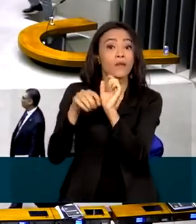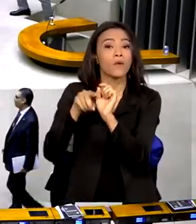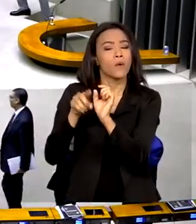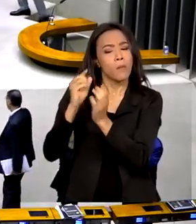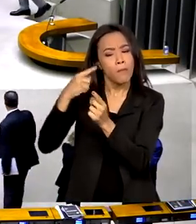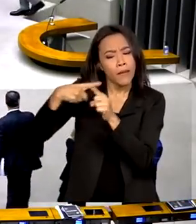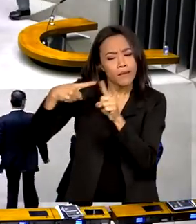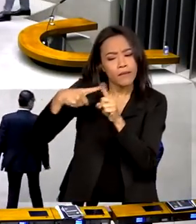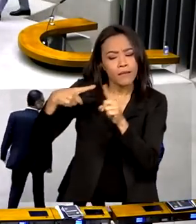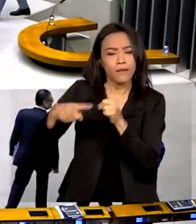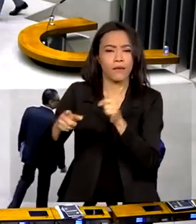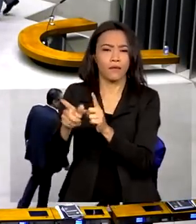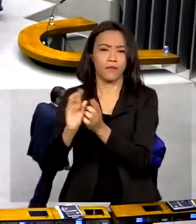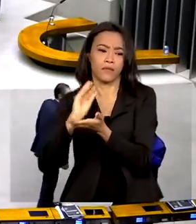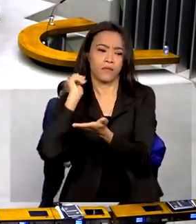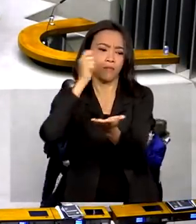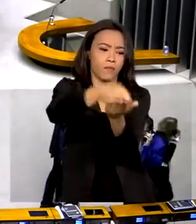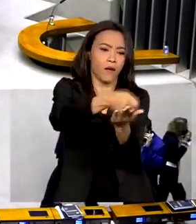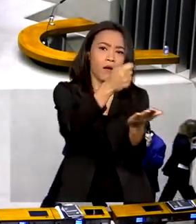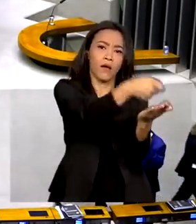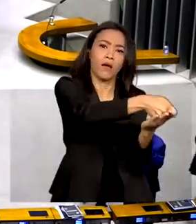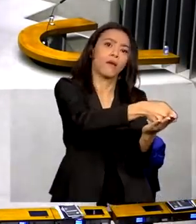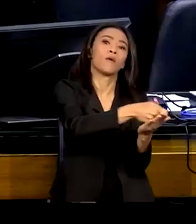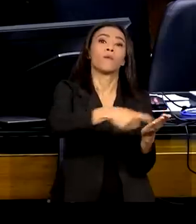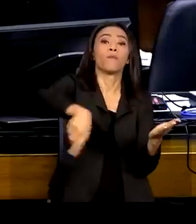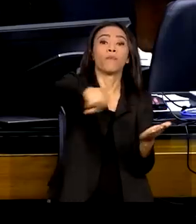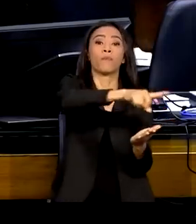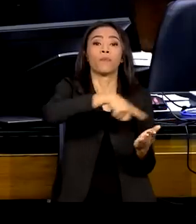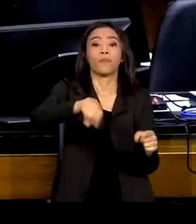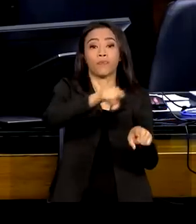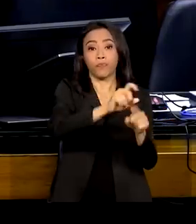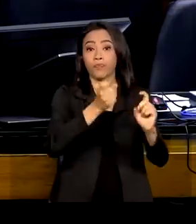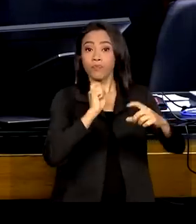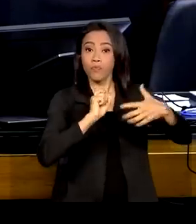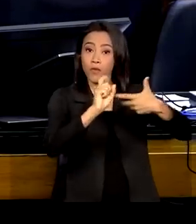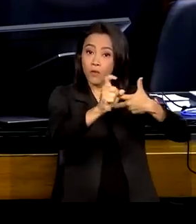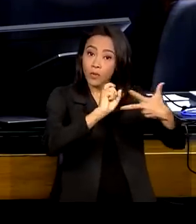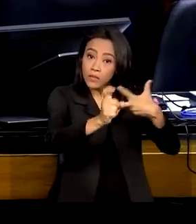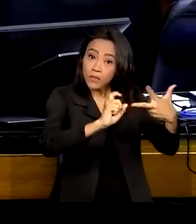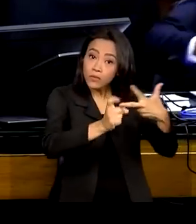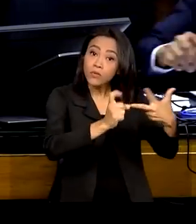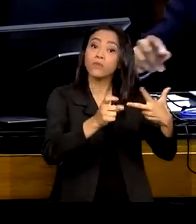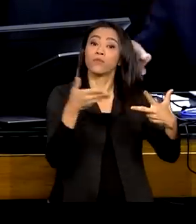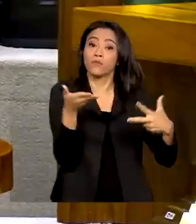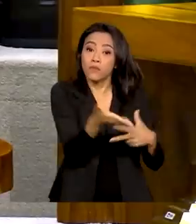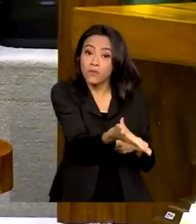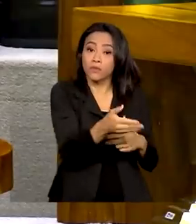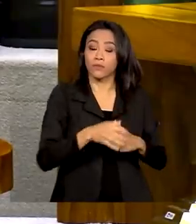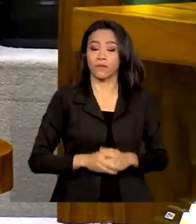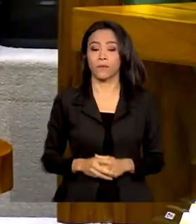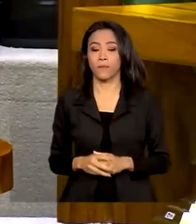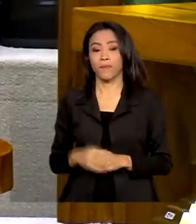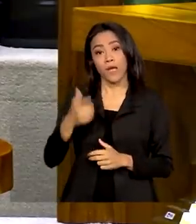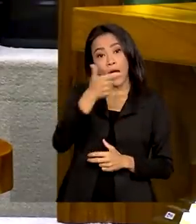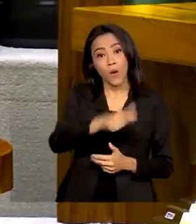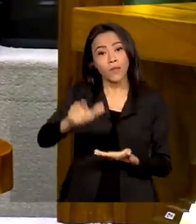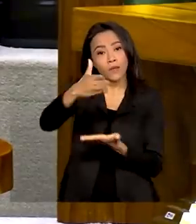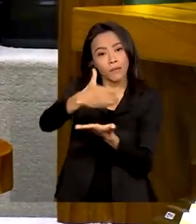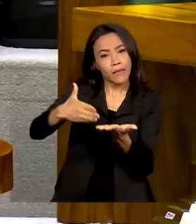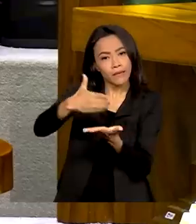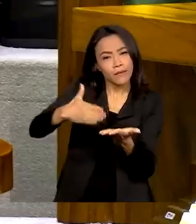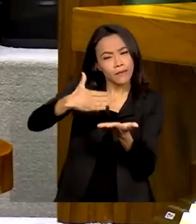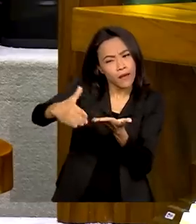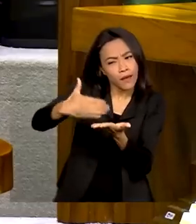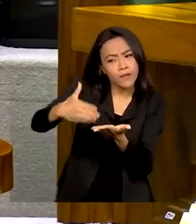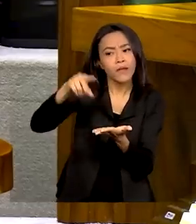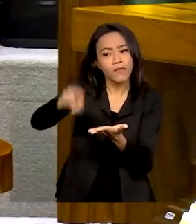destinada para gastos discricionários do Executivo, ou seja, de execução não obrigatória. A outra metade foi para